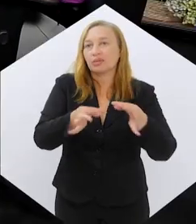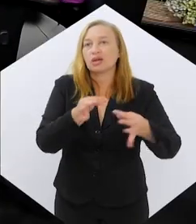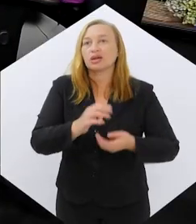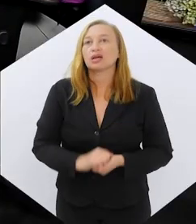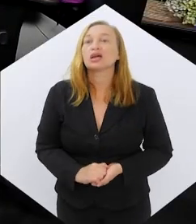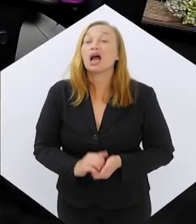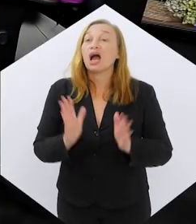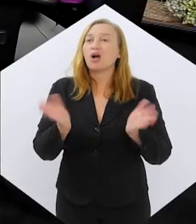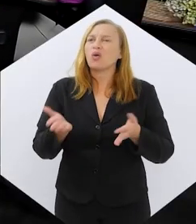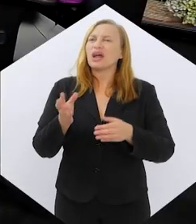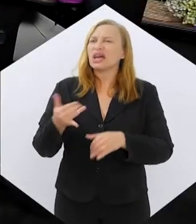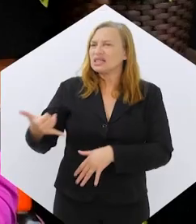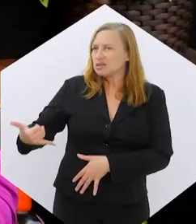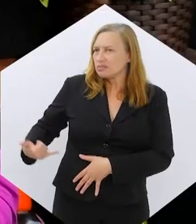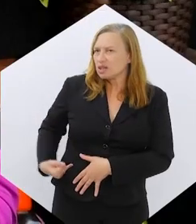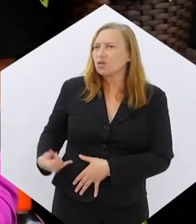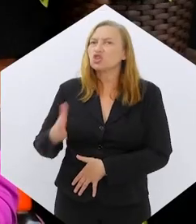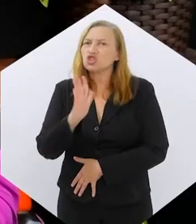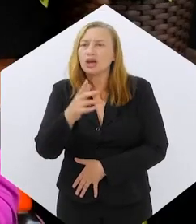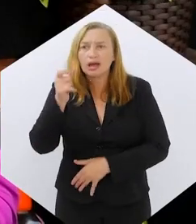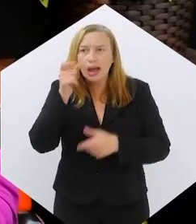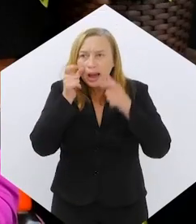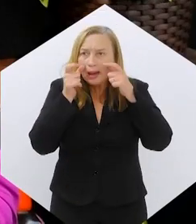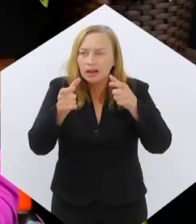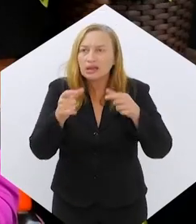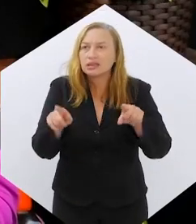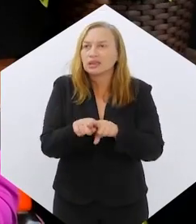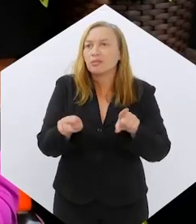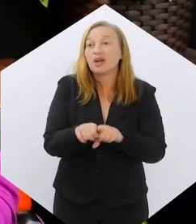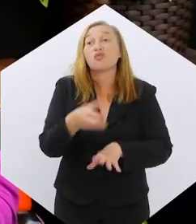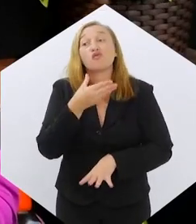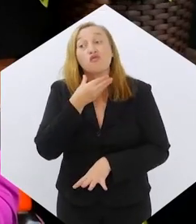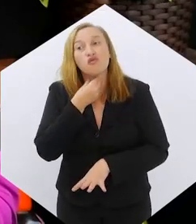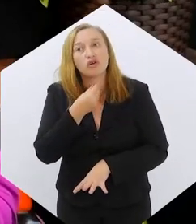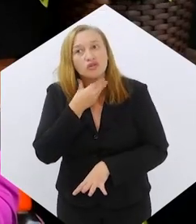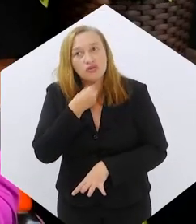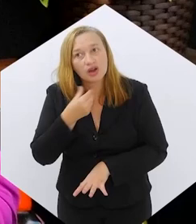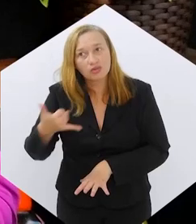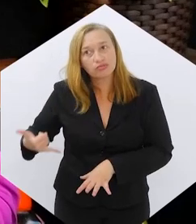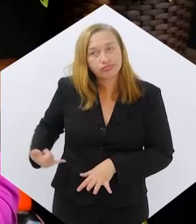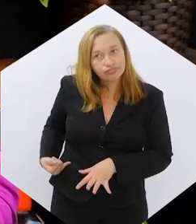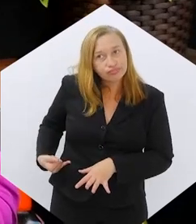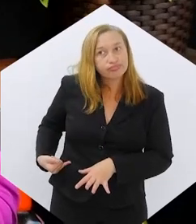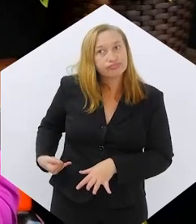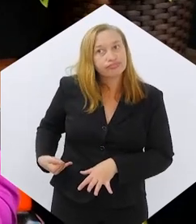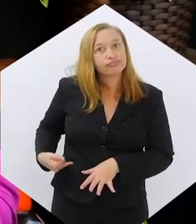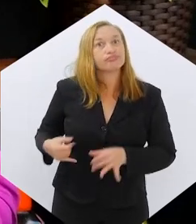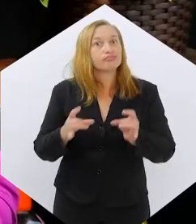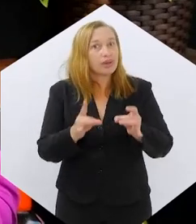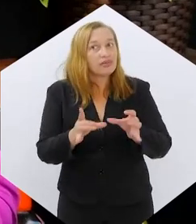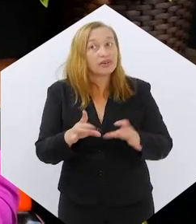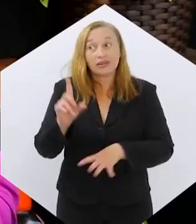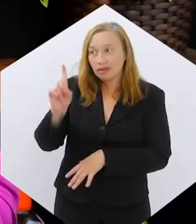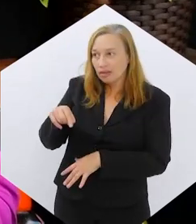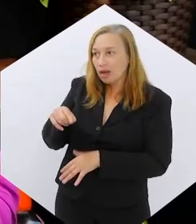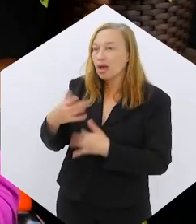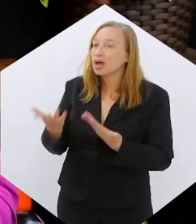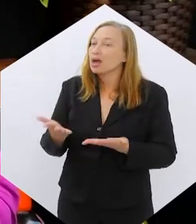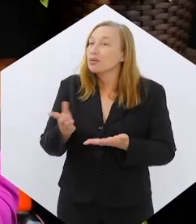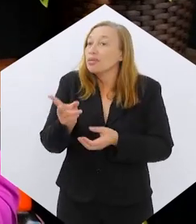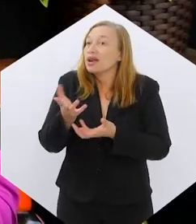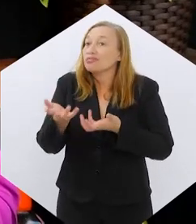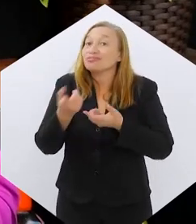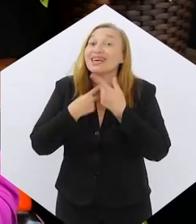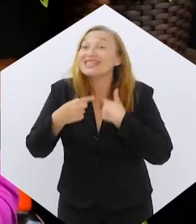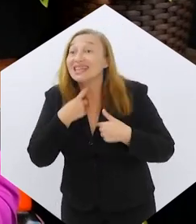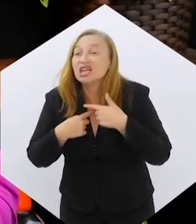Agora, essas medicações, já houve alertas também sobre falsificação delas no mercado, né? Talvez aí